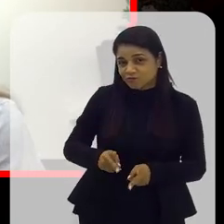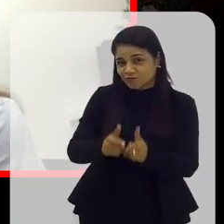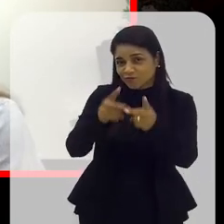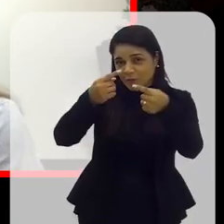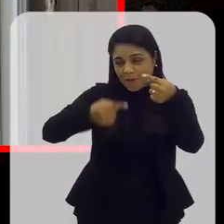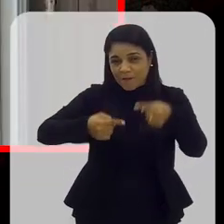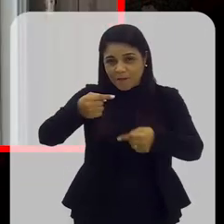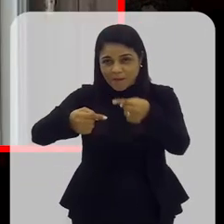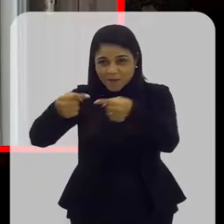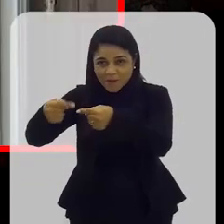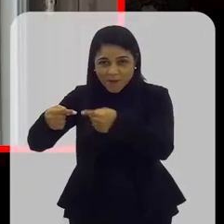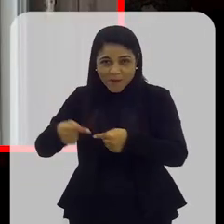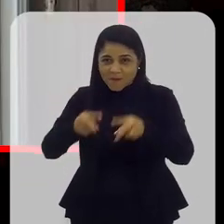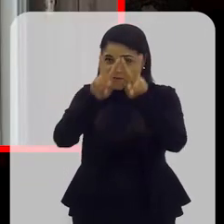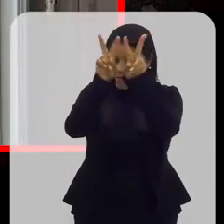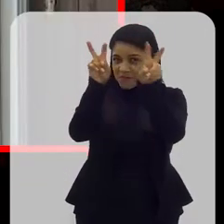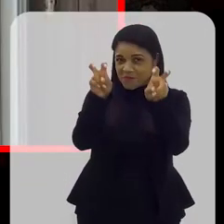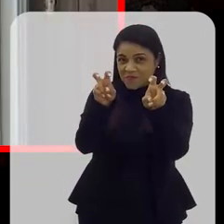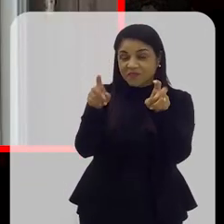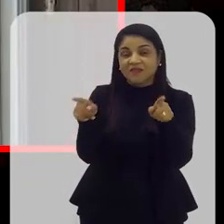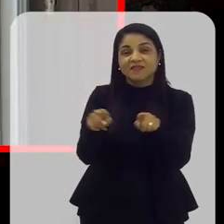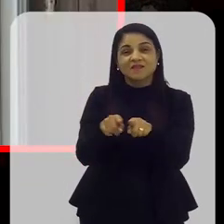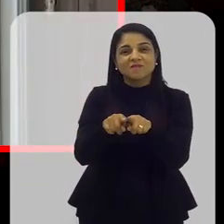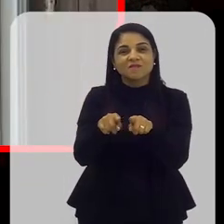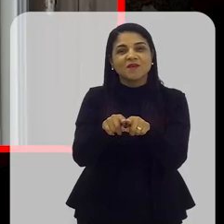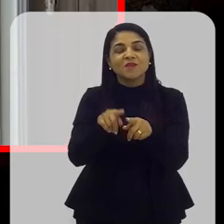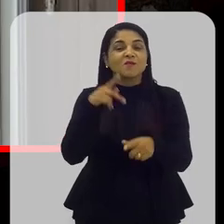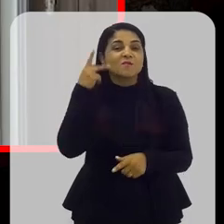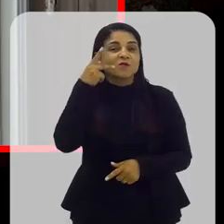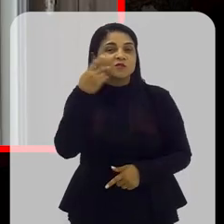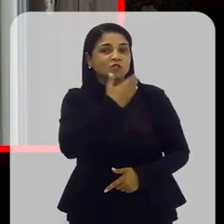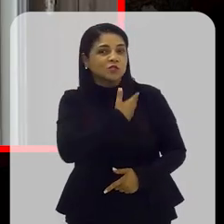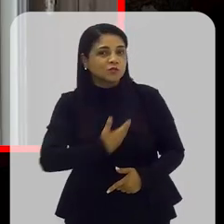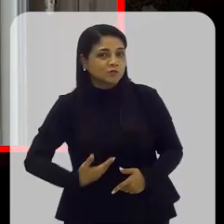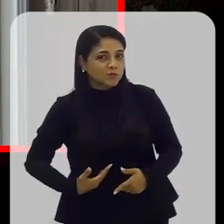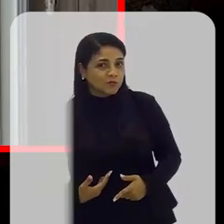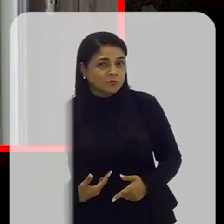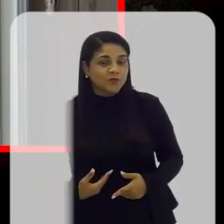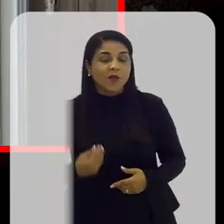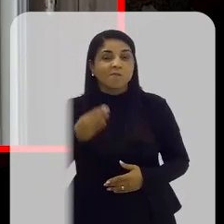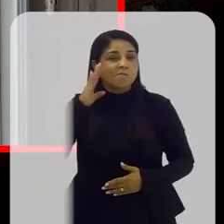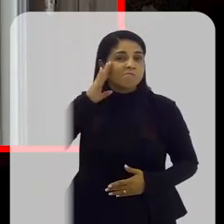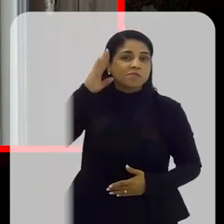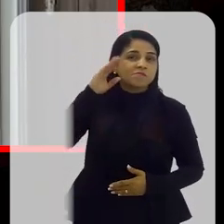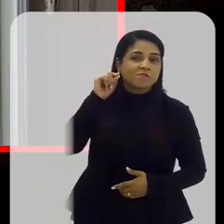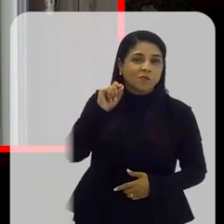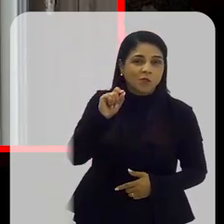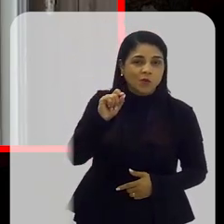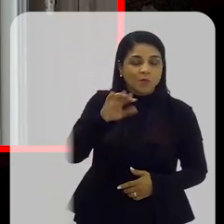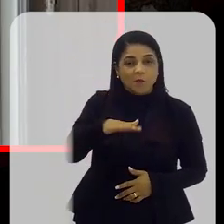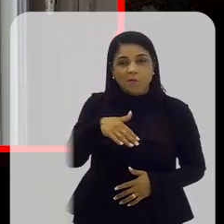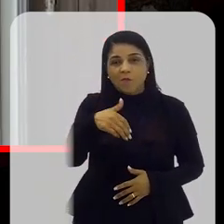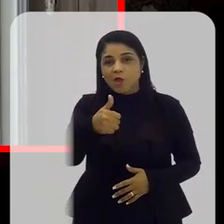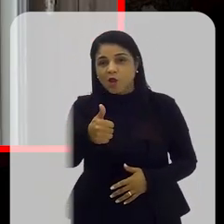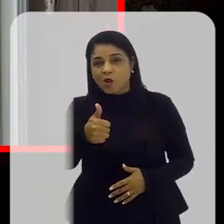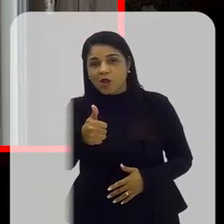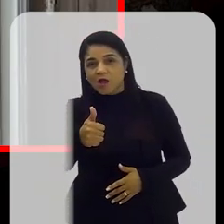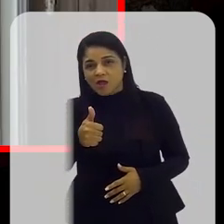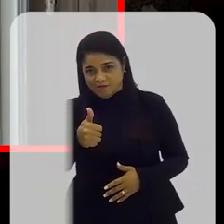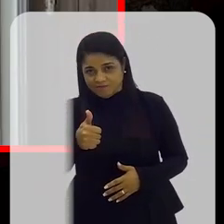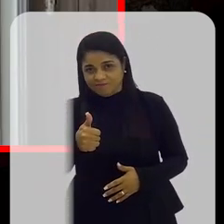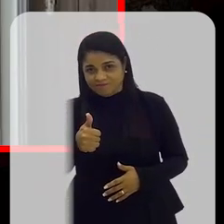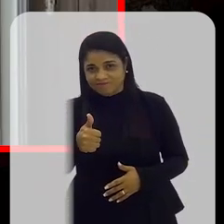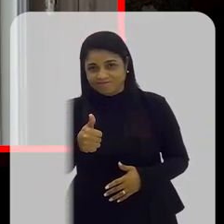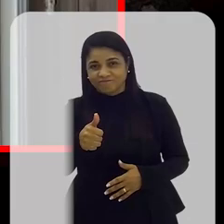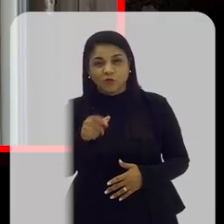a gente continua a debater sobre esse assunto e vamos falar também como as políticas públicas podem ser fundamentais para